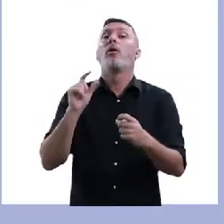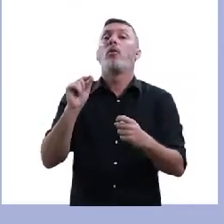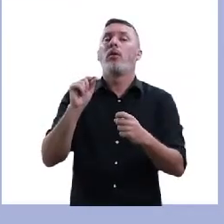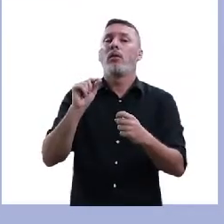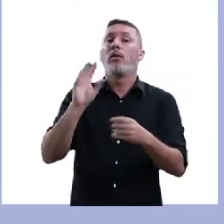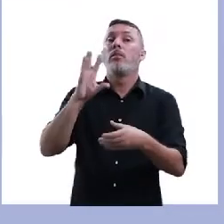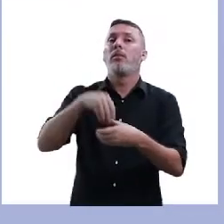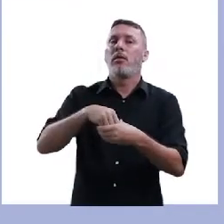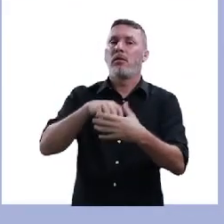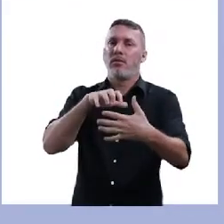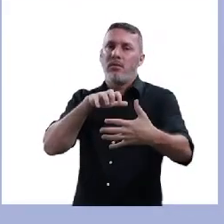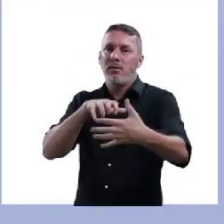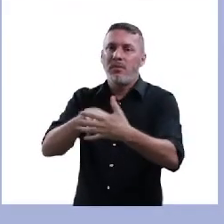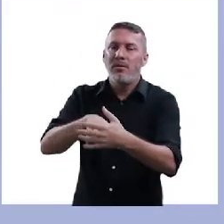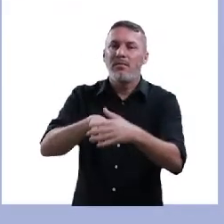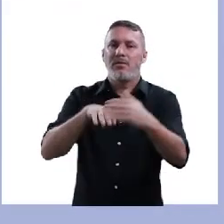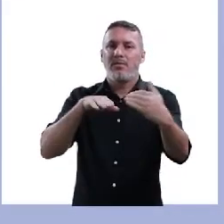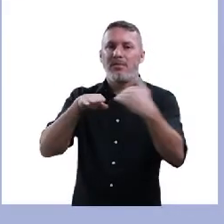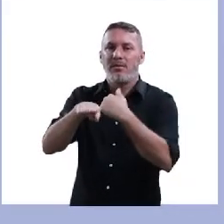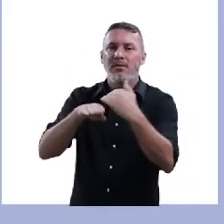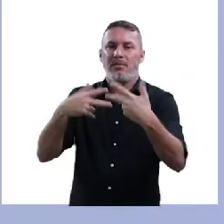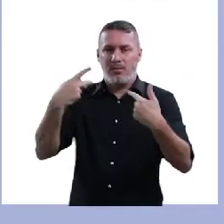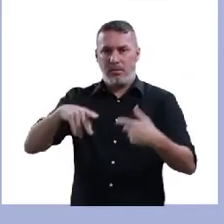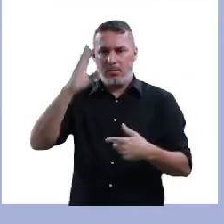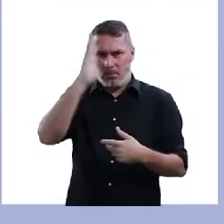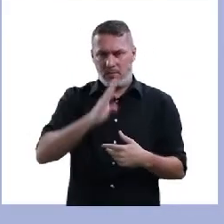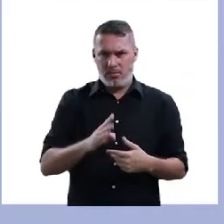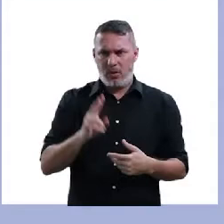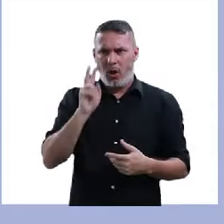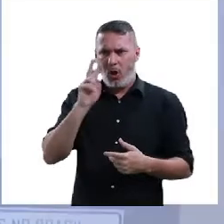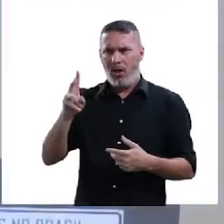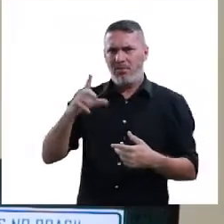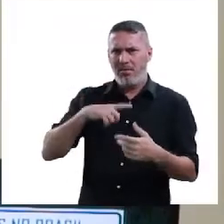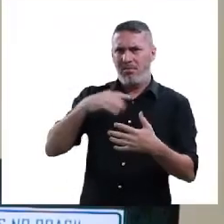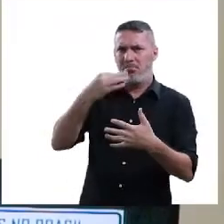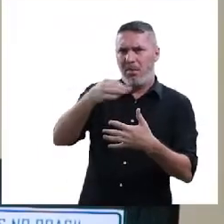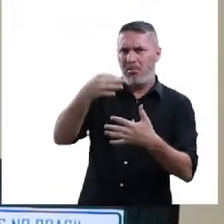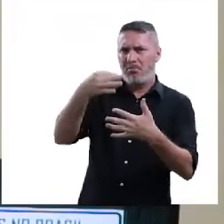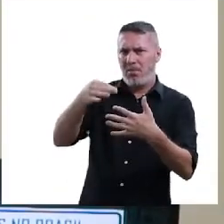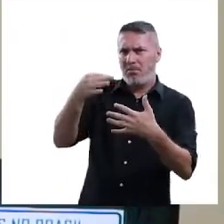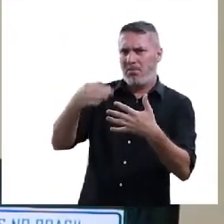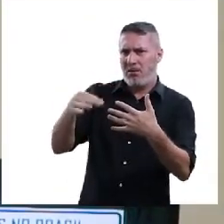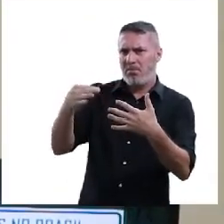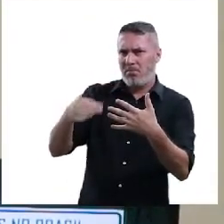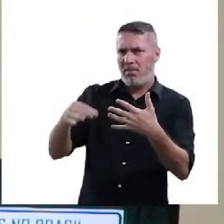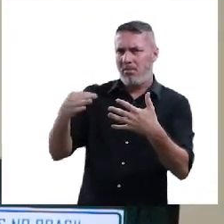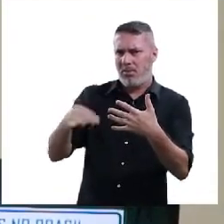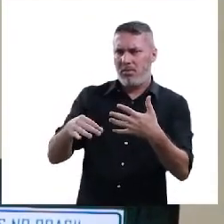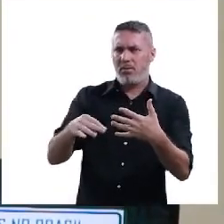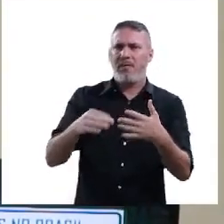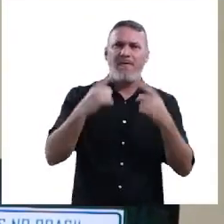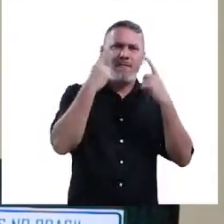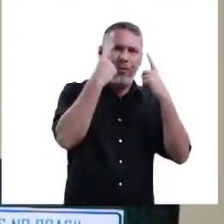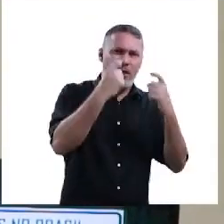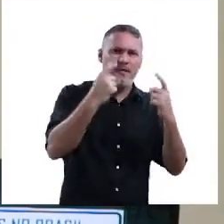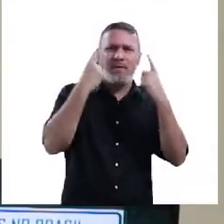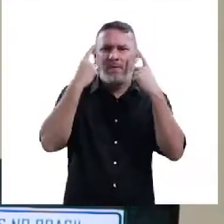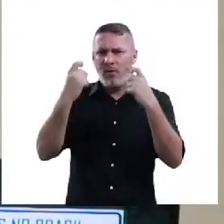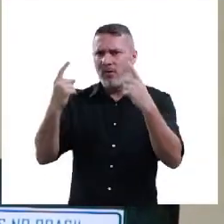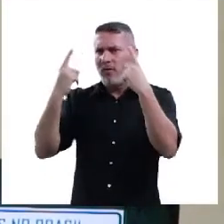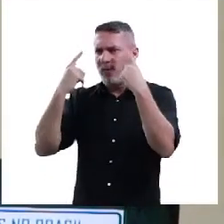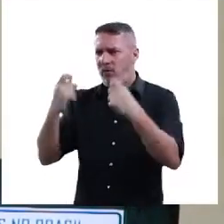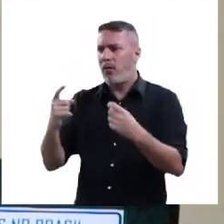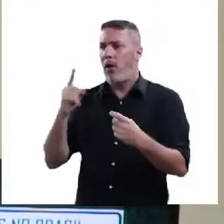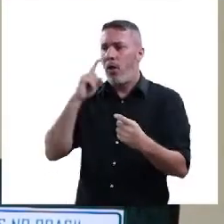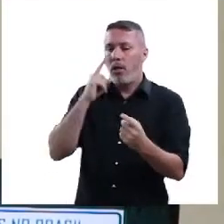trânsito brasileiro. Beleza, galera? Todos esses temas, desde violência contra os animais, até violência no trânsito brasileiro, ele